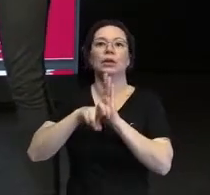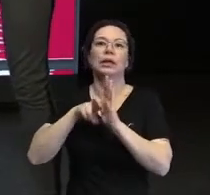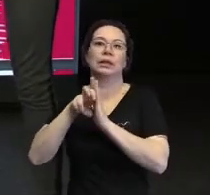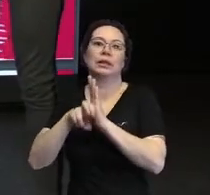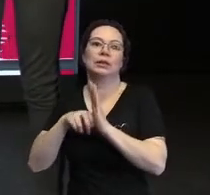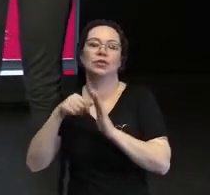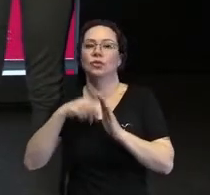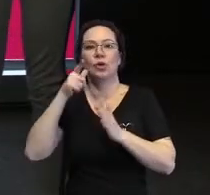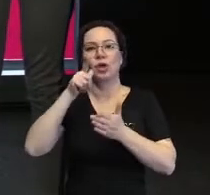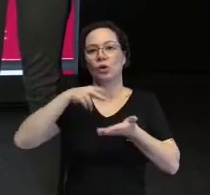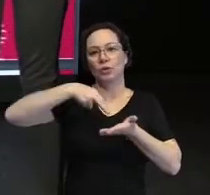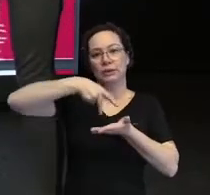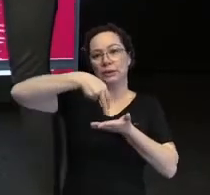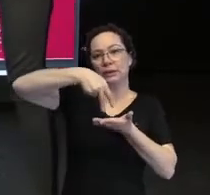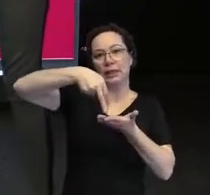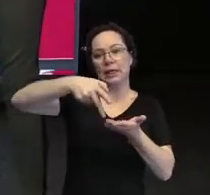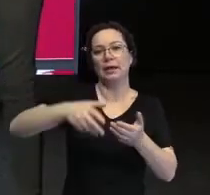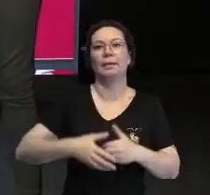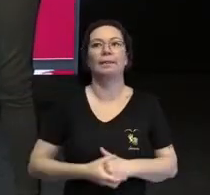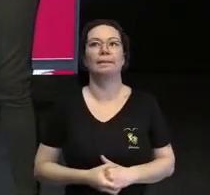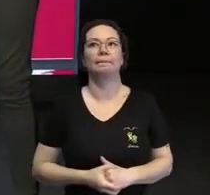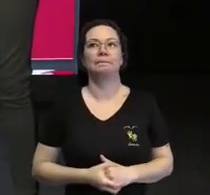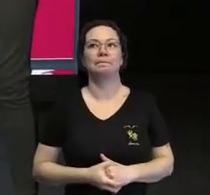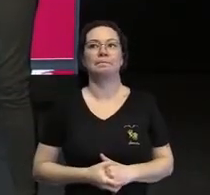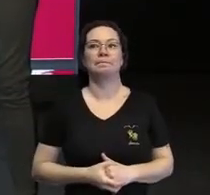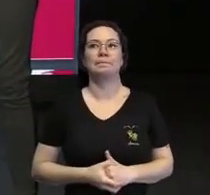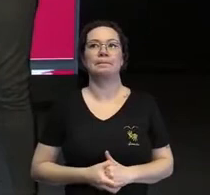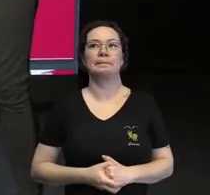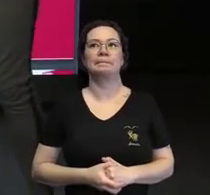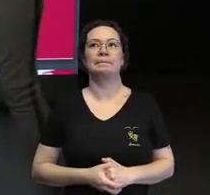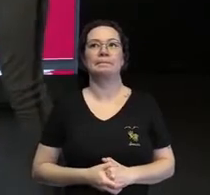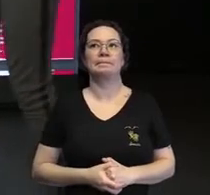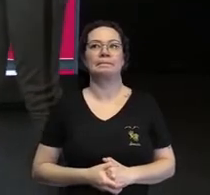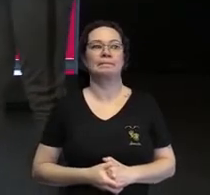estaria com todos os meus movimentos de volta.